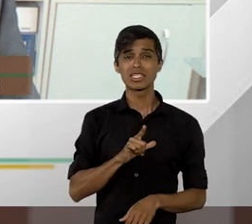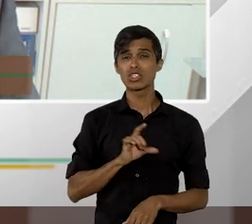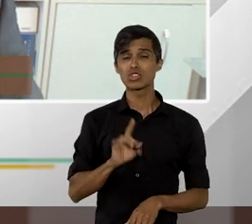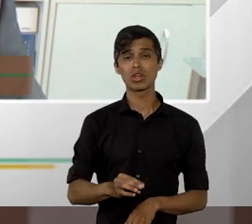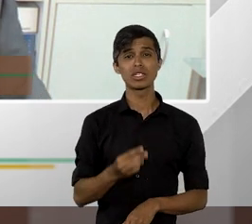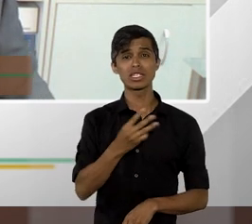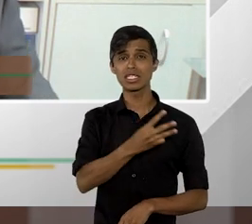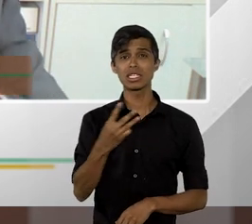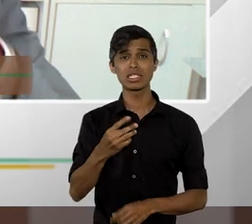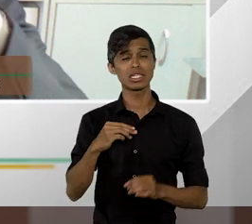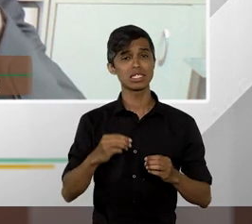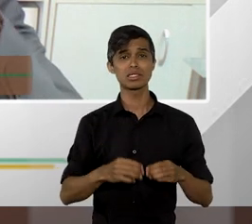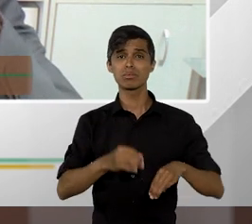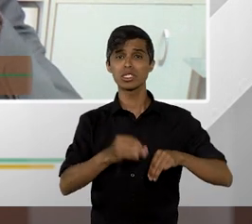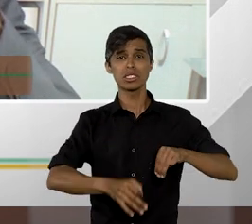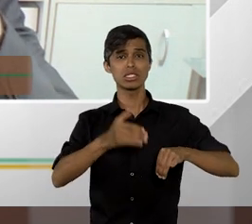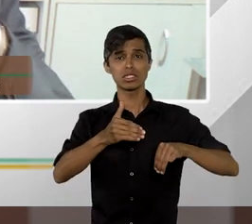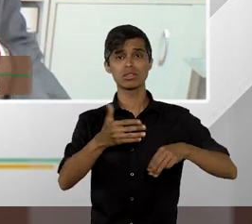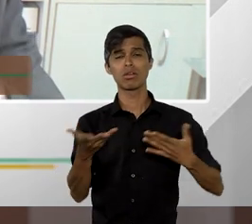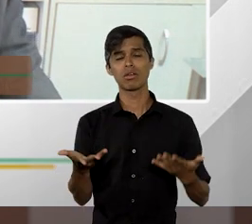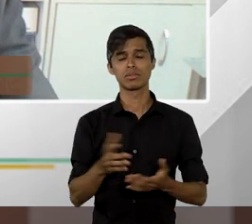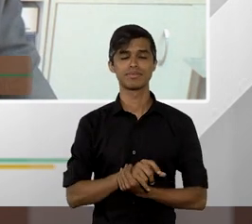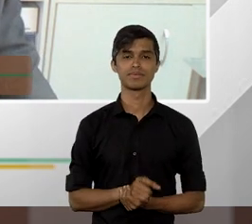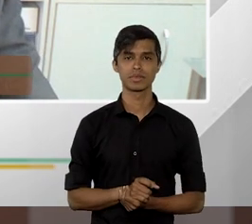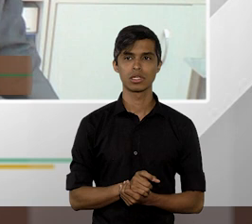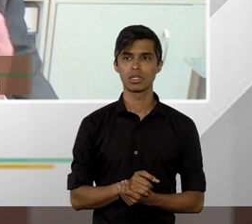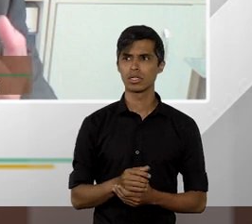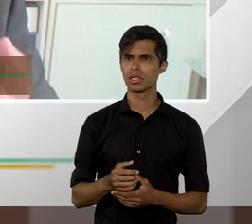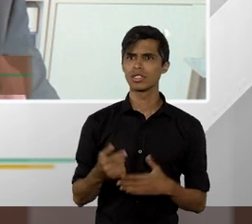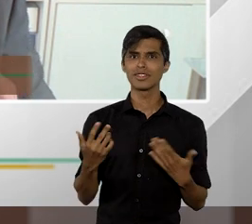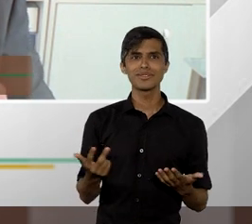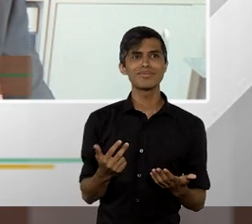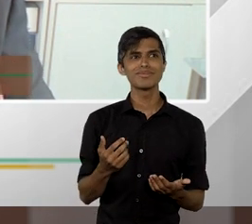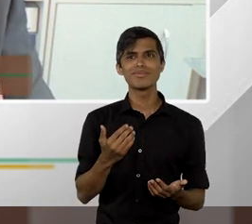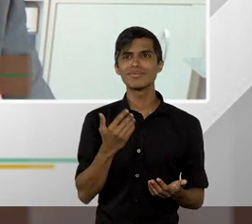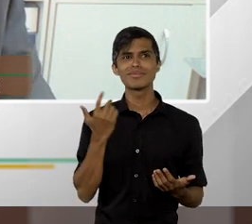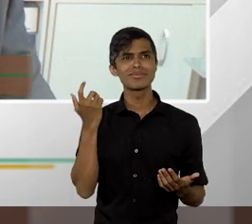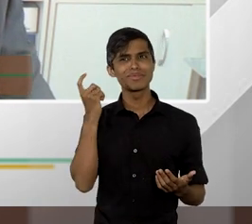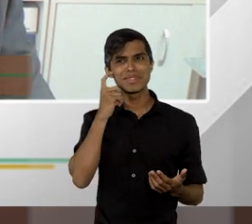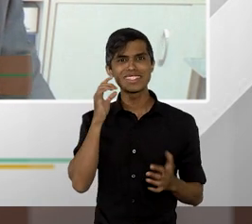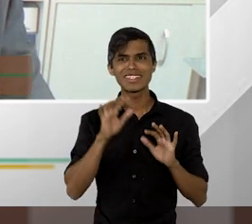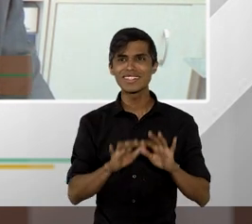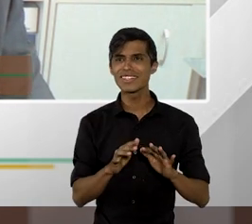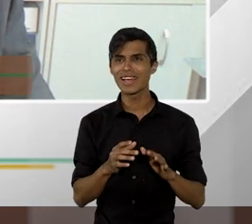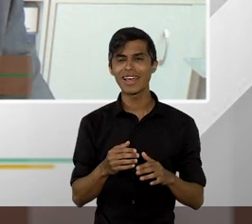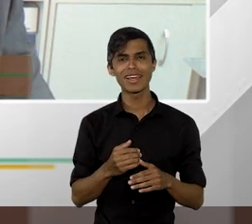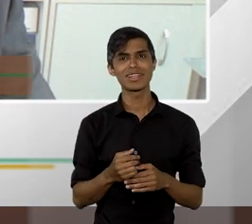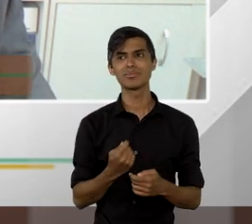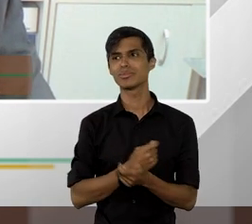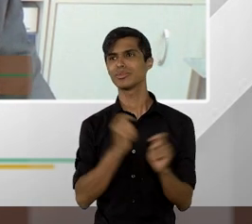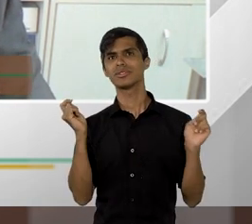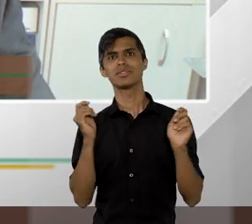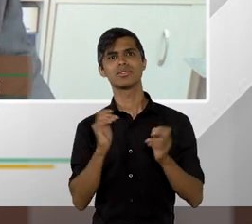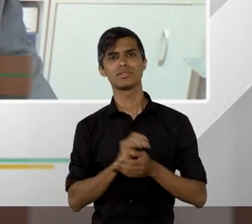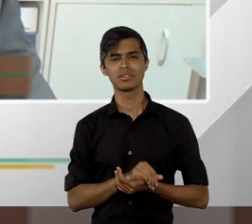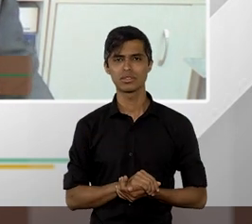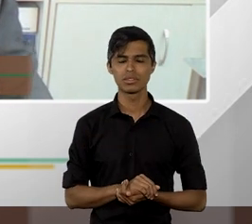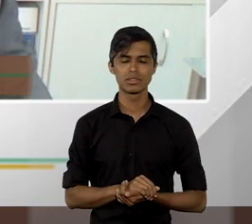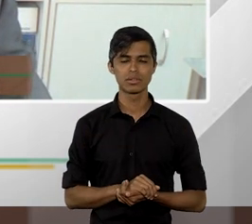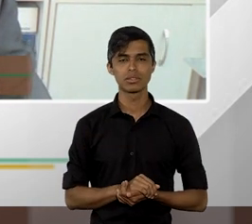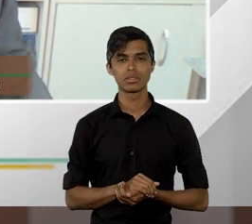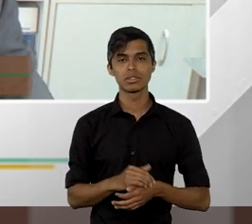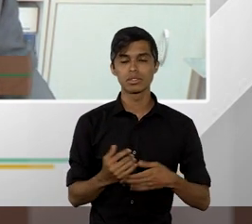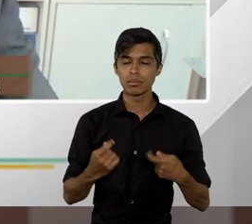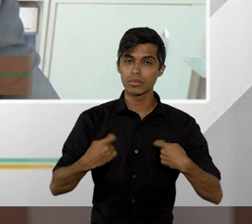Se a gente olhar nos outros países, isso é algo absolutamente impensável. Então, nós precisamos